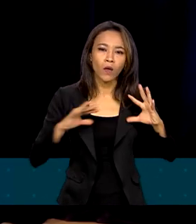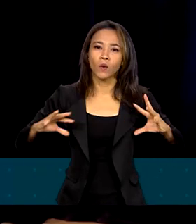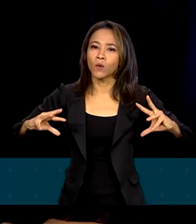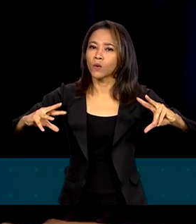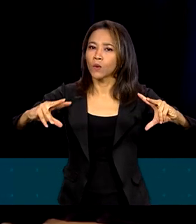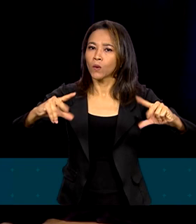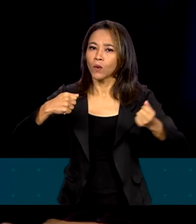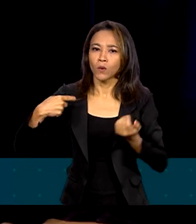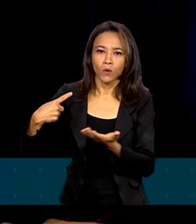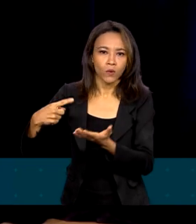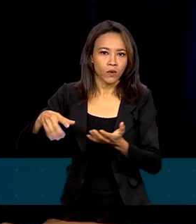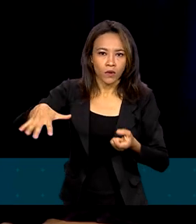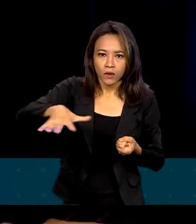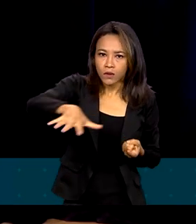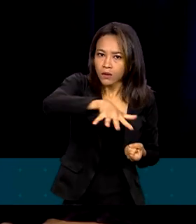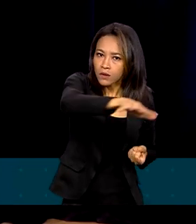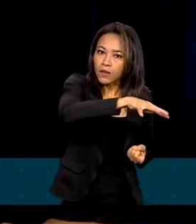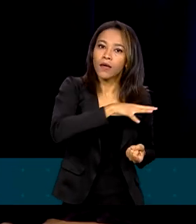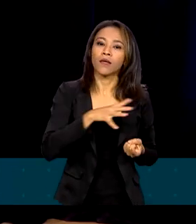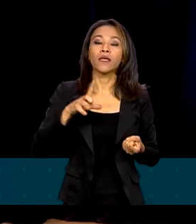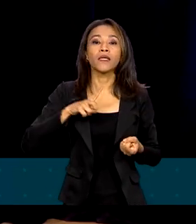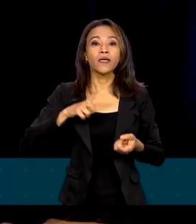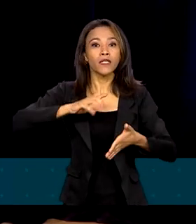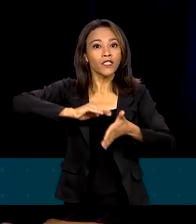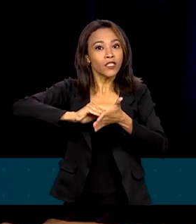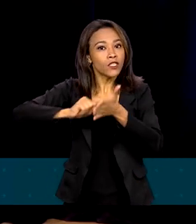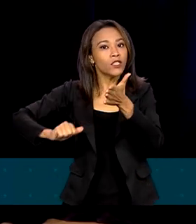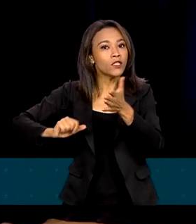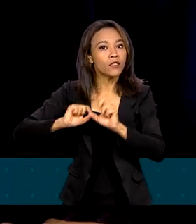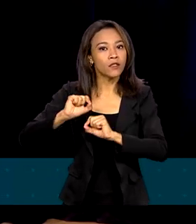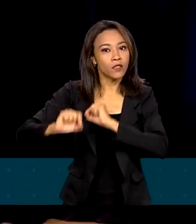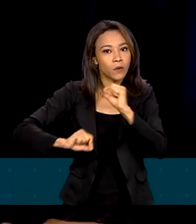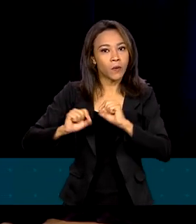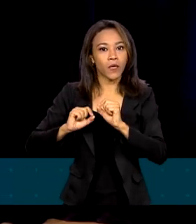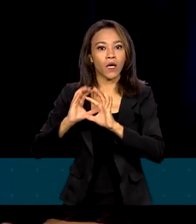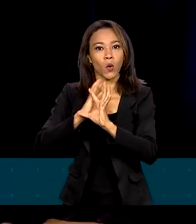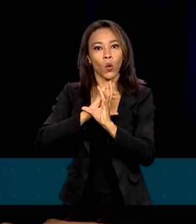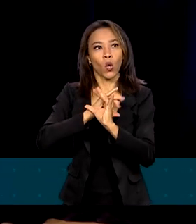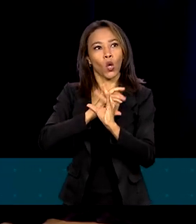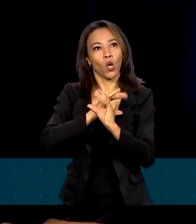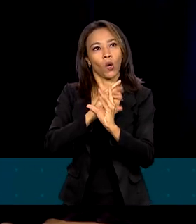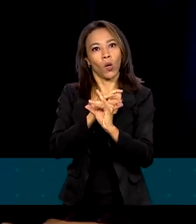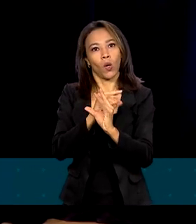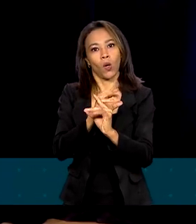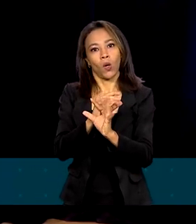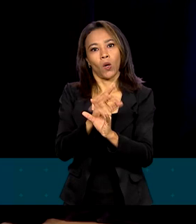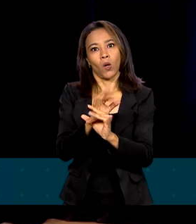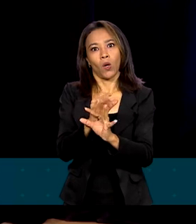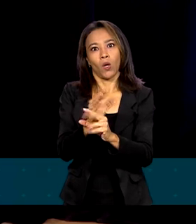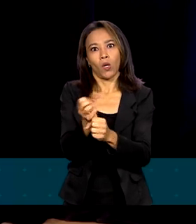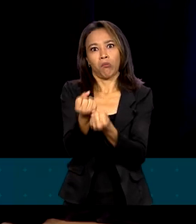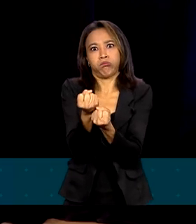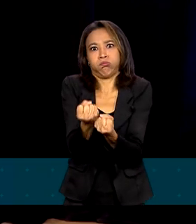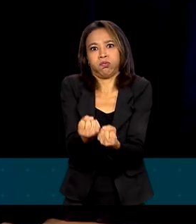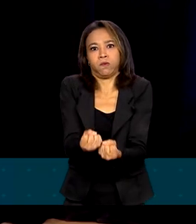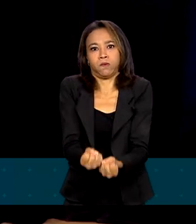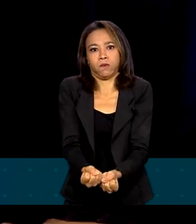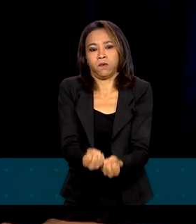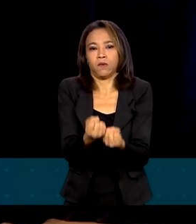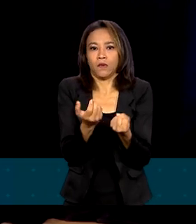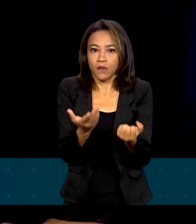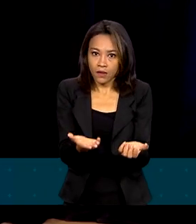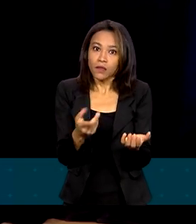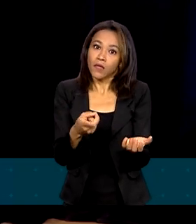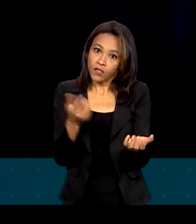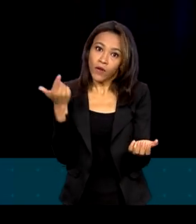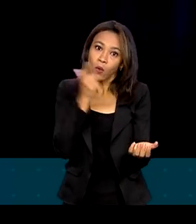os outros setores e que elimine os resquícios de cumulatividade ao longo da cadeia, o que poderemos alcançar com a